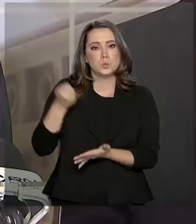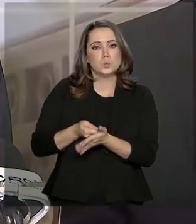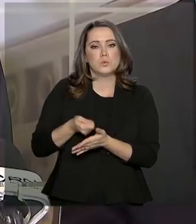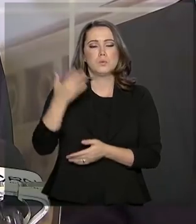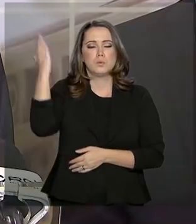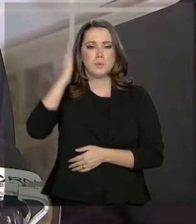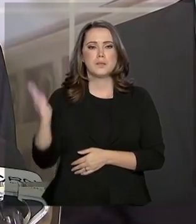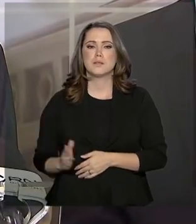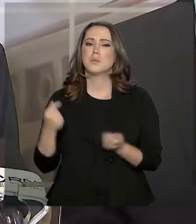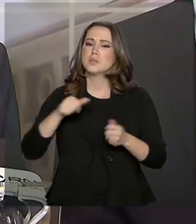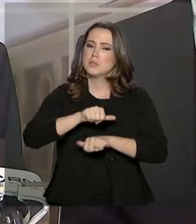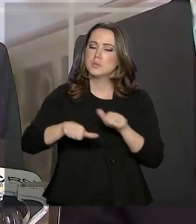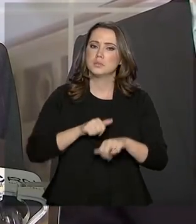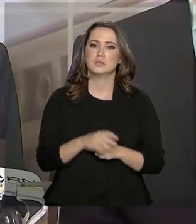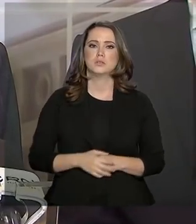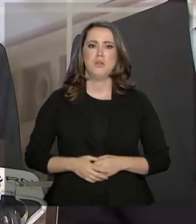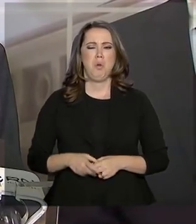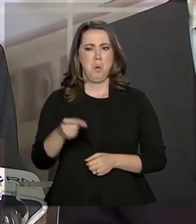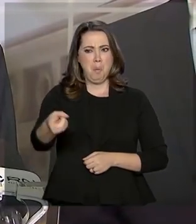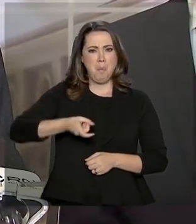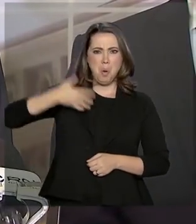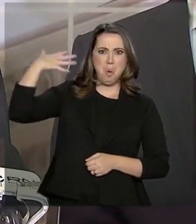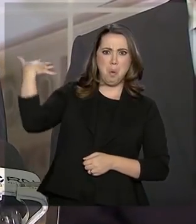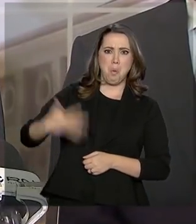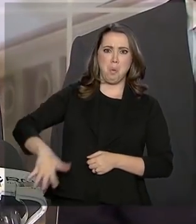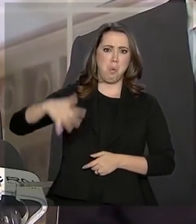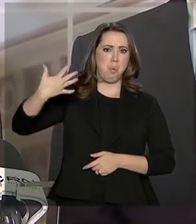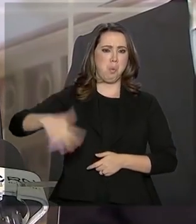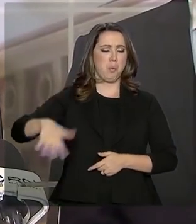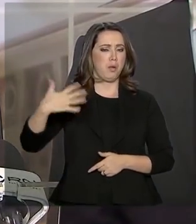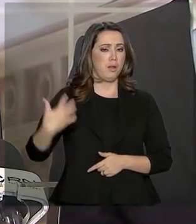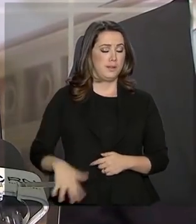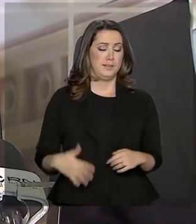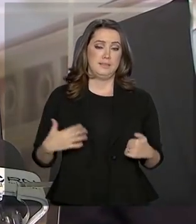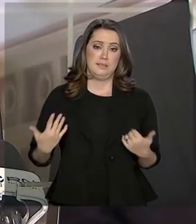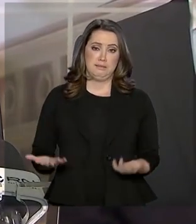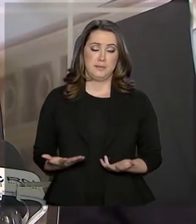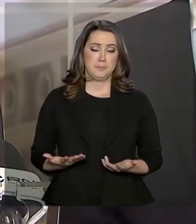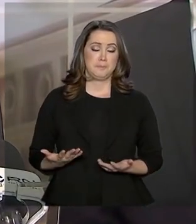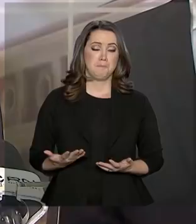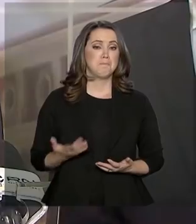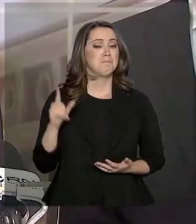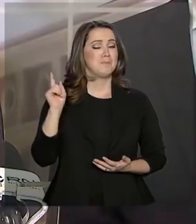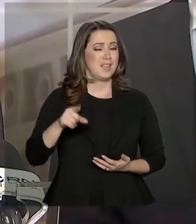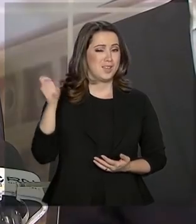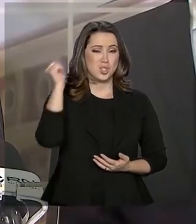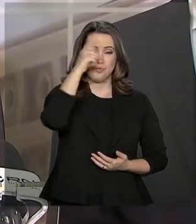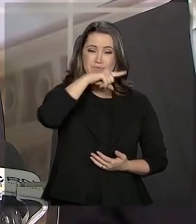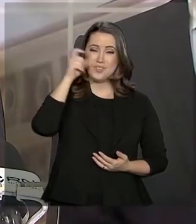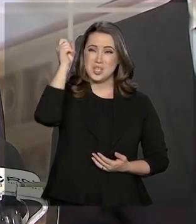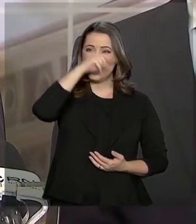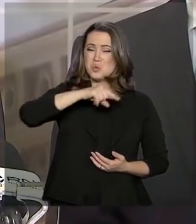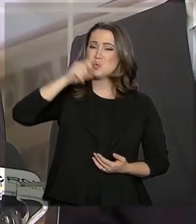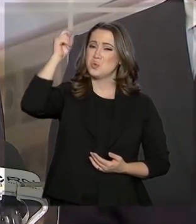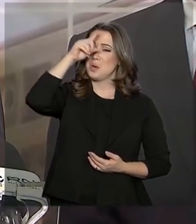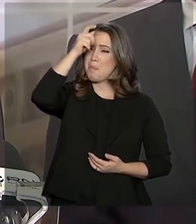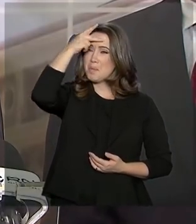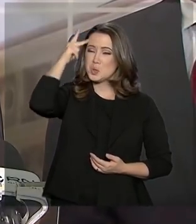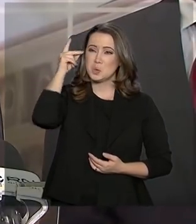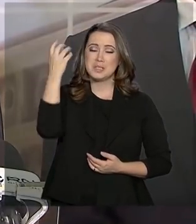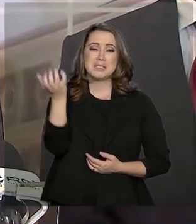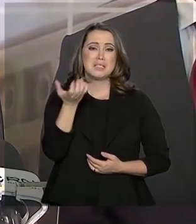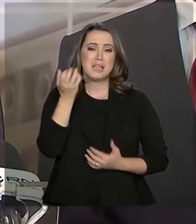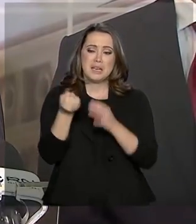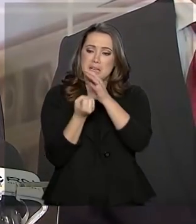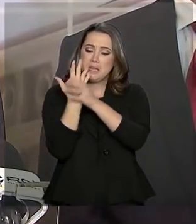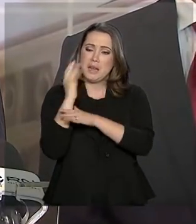Temos uma carga pesadíssima de impostos no nosso país, que dificulta todos aqueles que querem empreender.